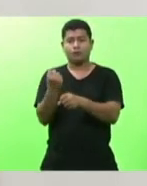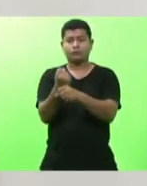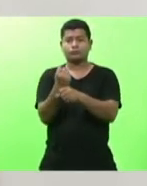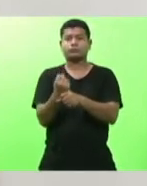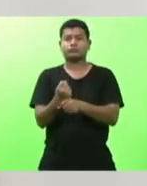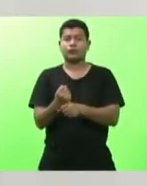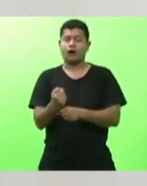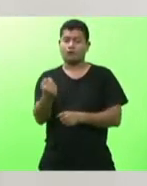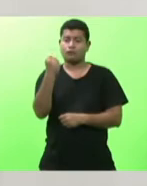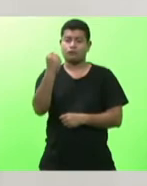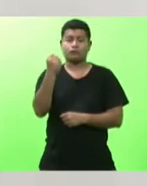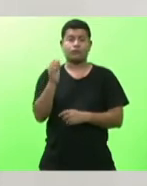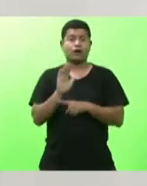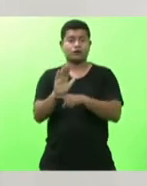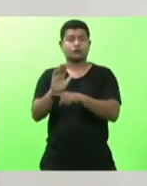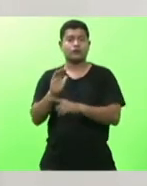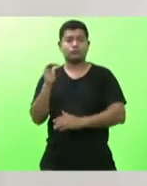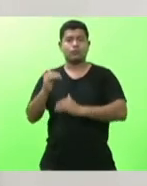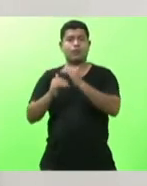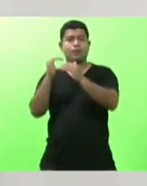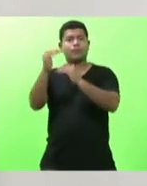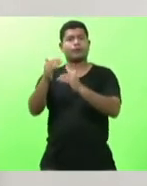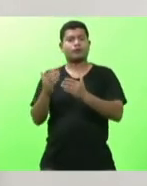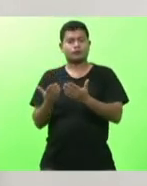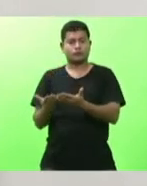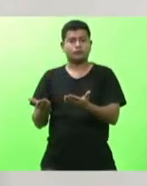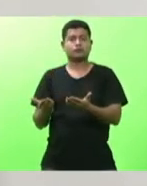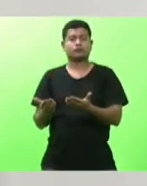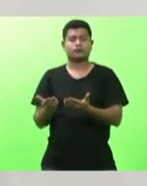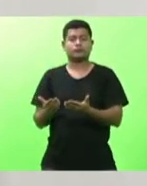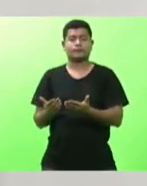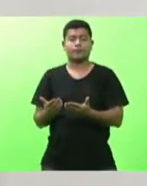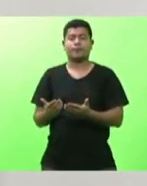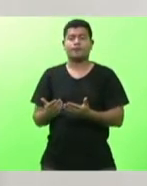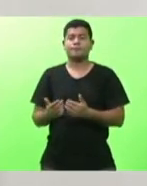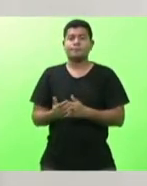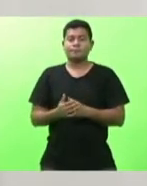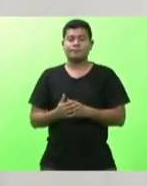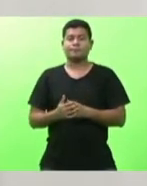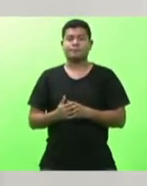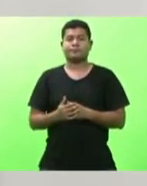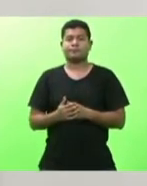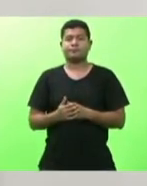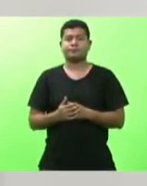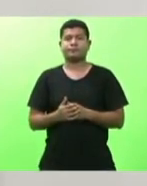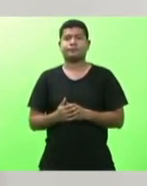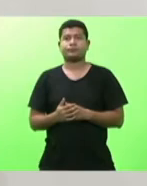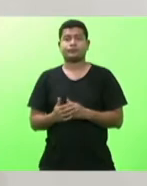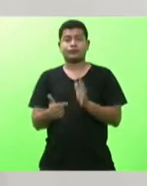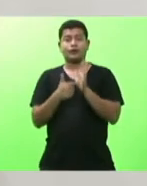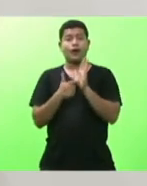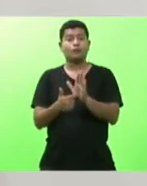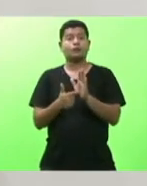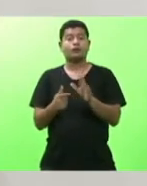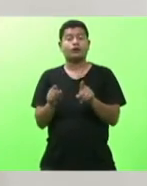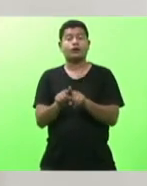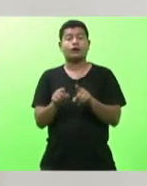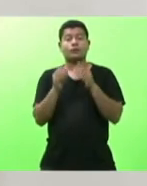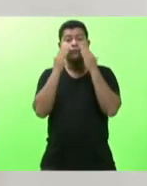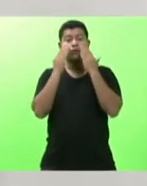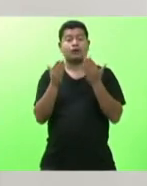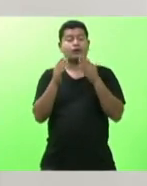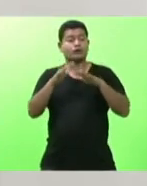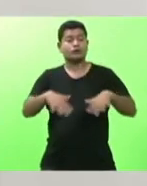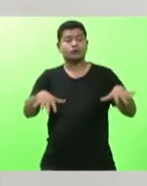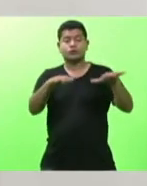potencializar deputado Silvio e desenvolver esta região e mostrar ela para Santa Catarina